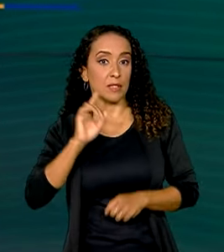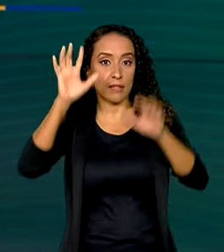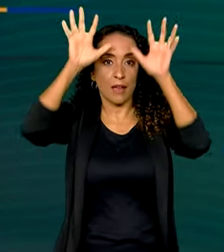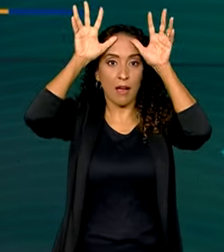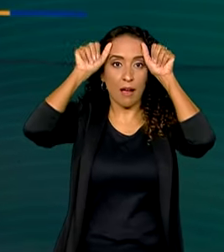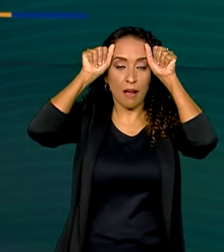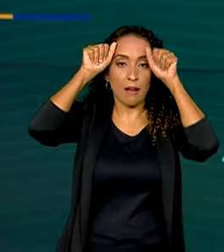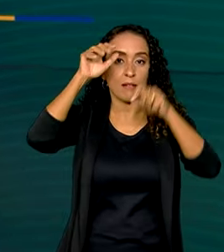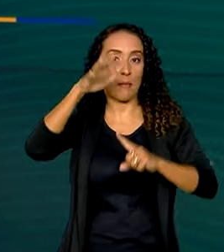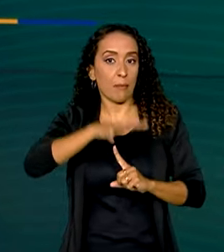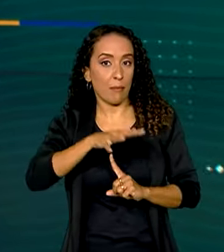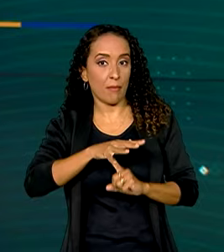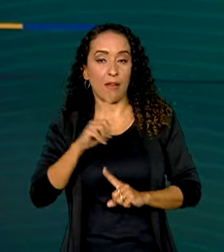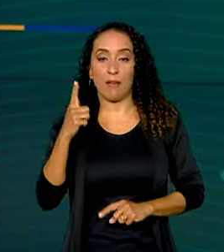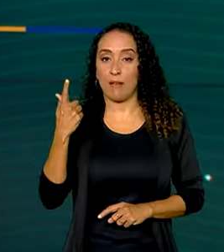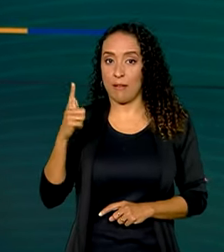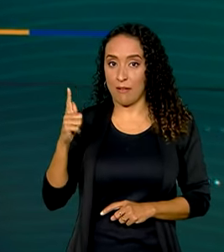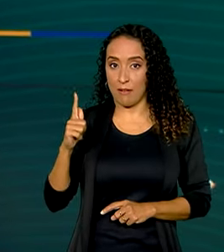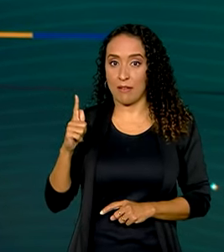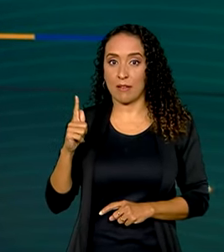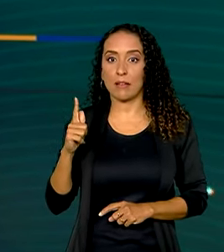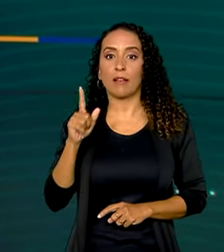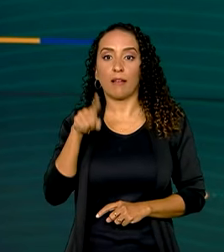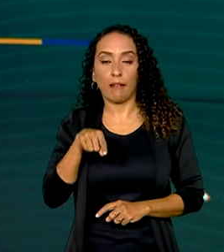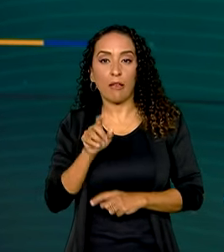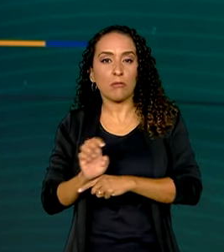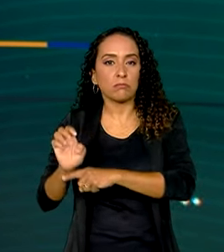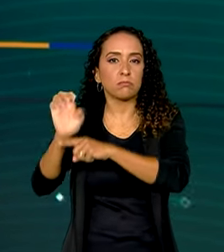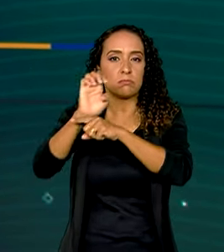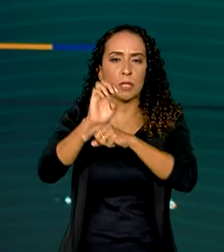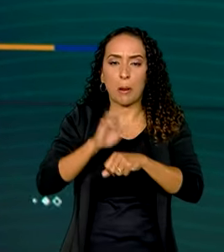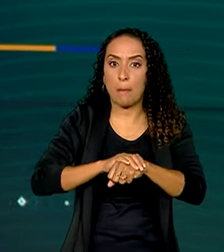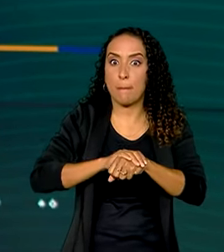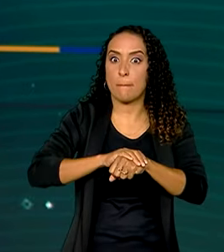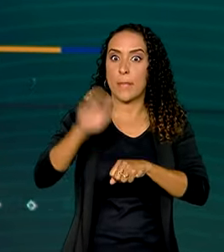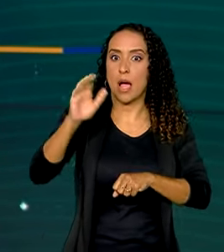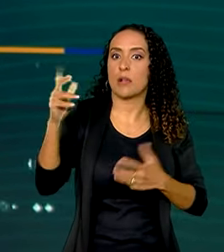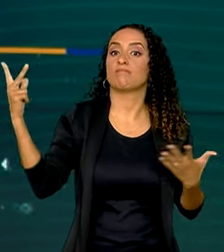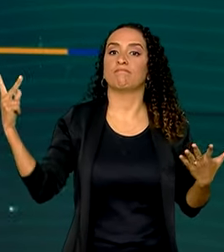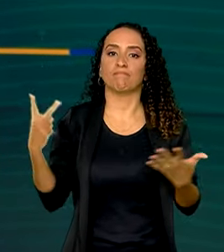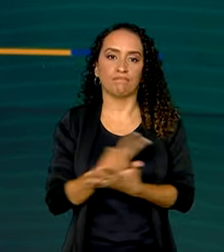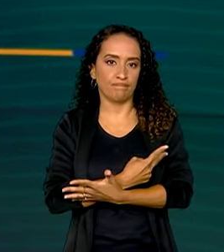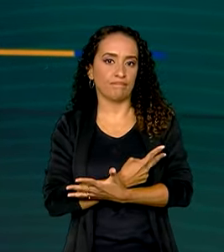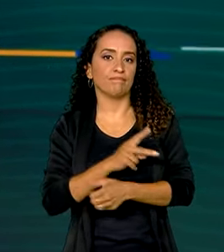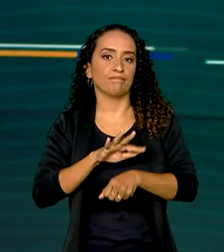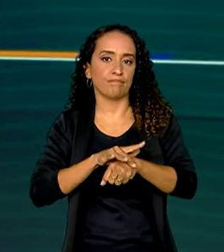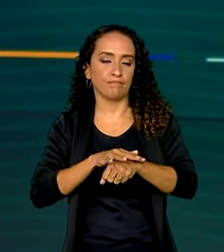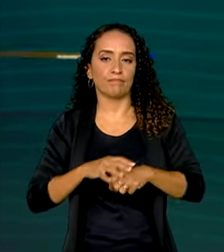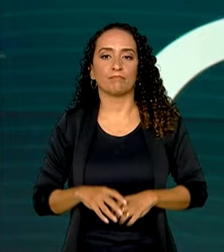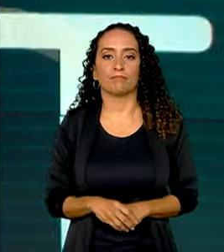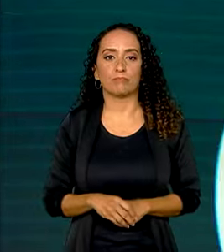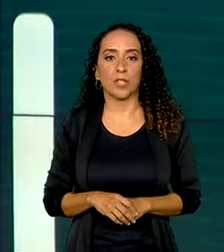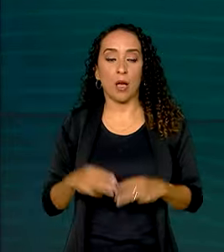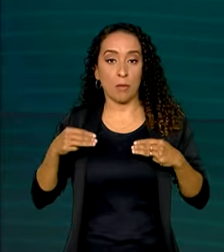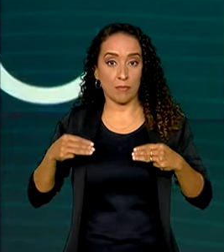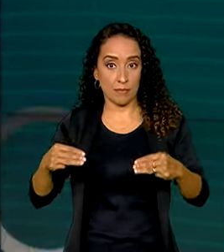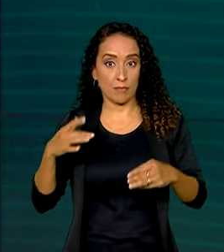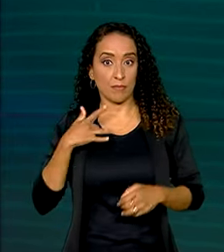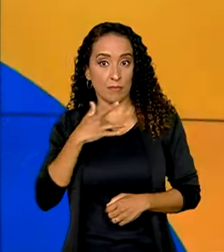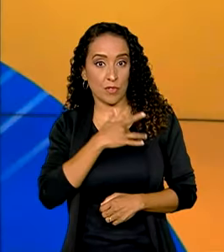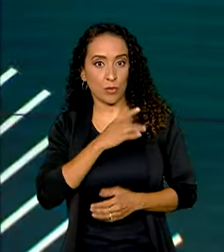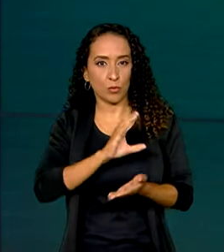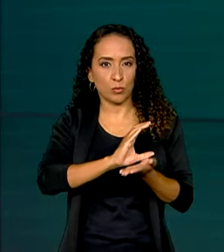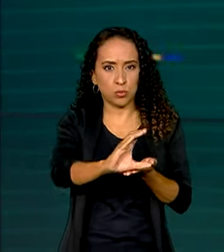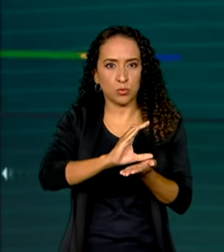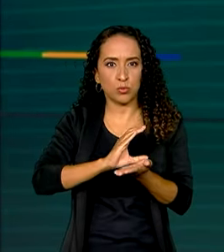Gerais, Acre, Paraná e Goiás estão entre os estados com a maior incidência da doença. O Ministério da Saúde